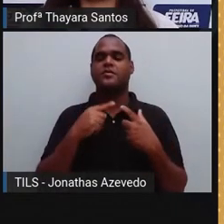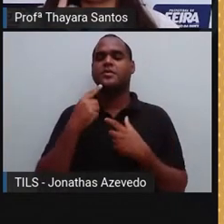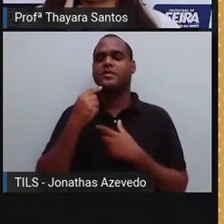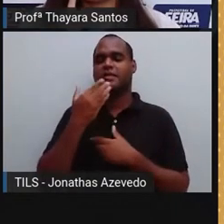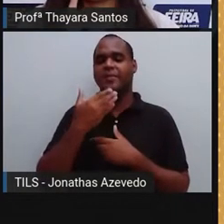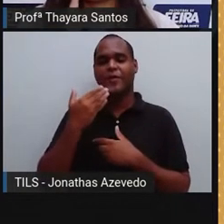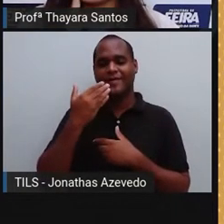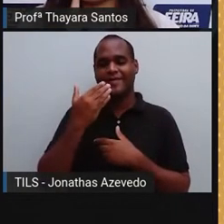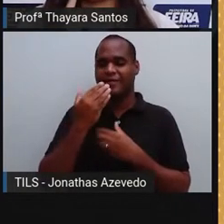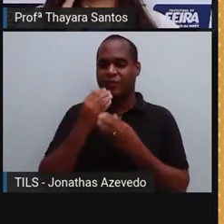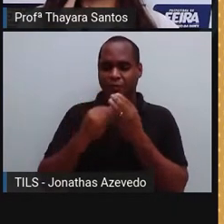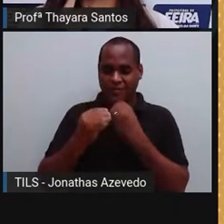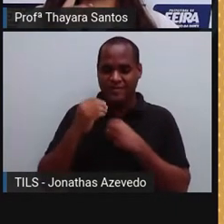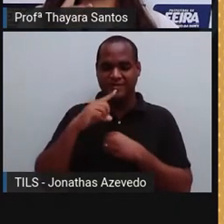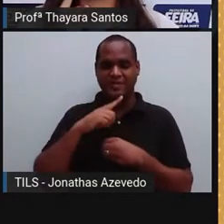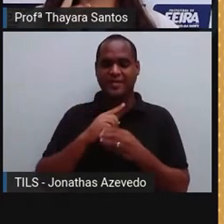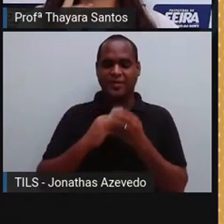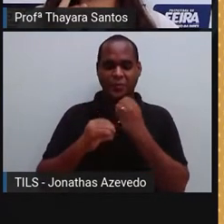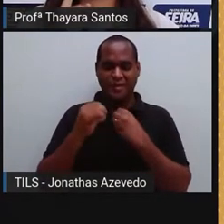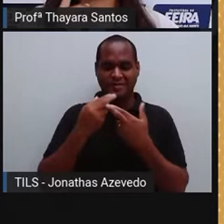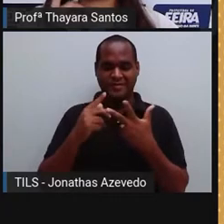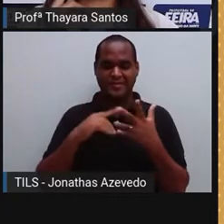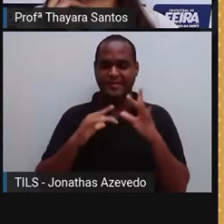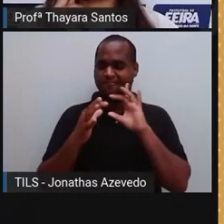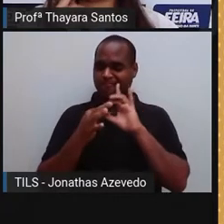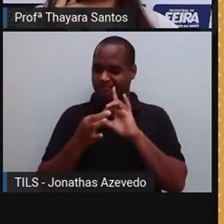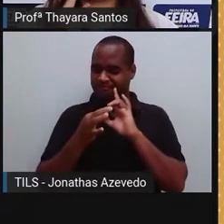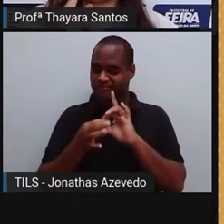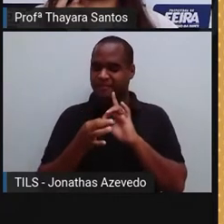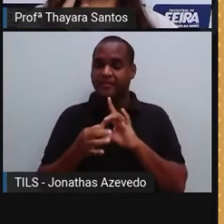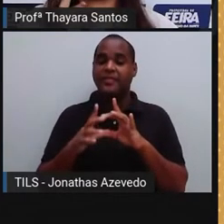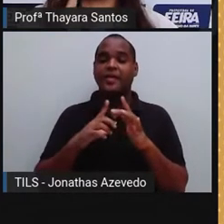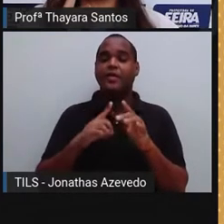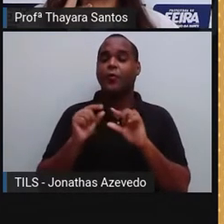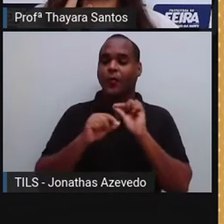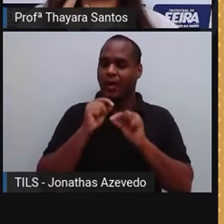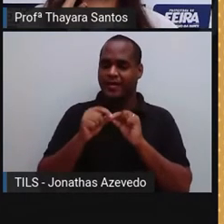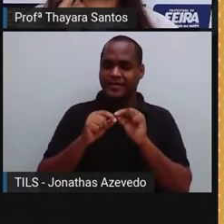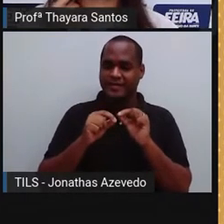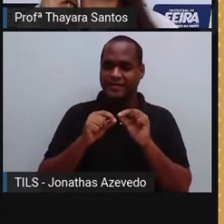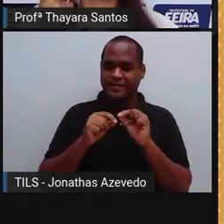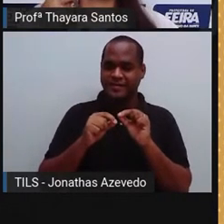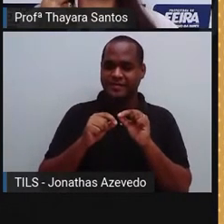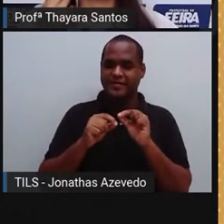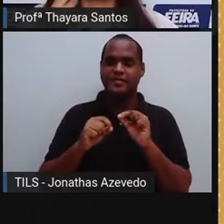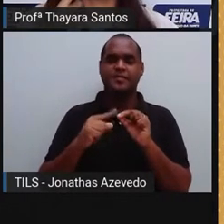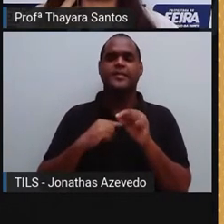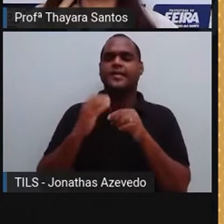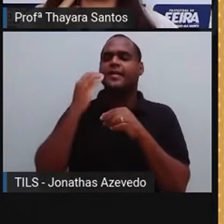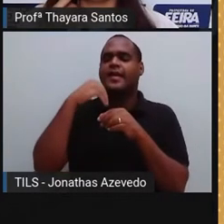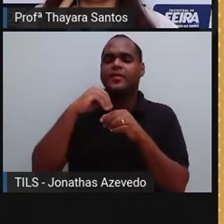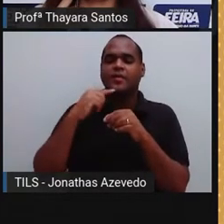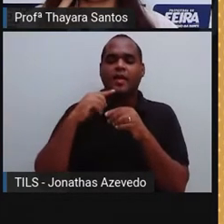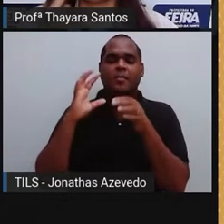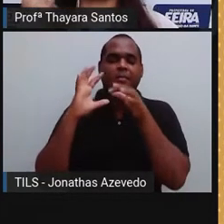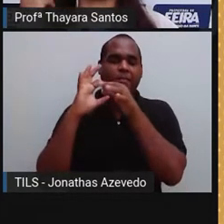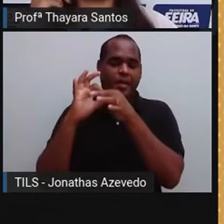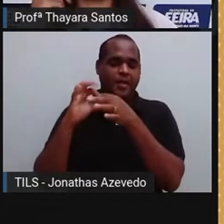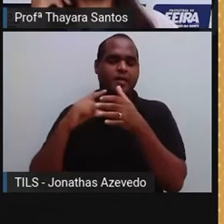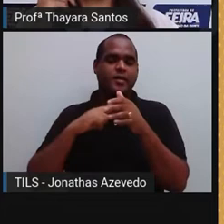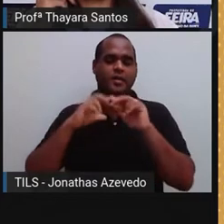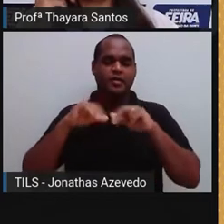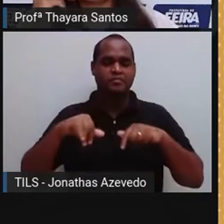alimentos. E essas papilas, elas estão conectadas direto na base delas, tem uma rede de neurônios que conecta essa